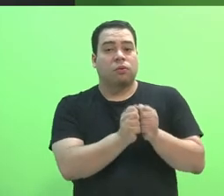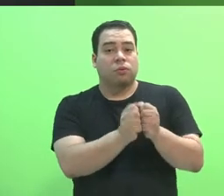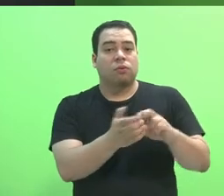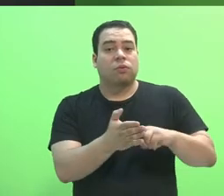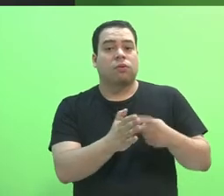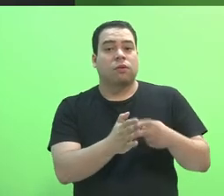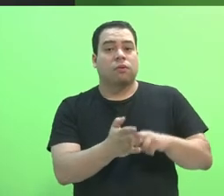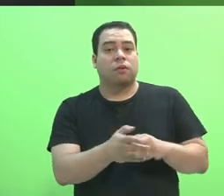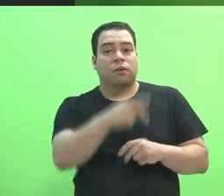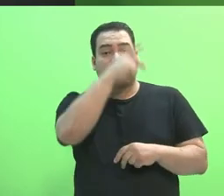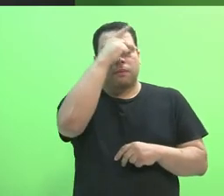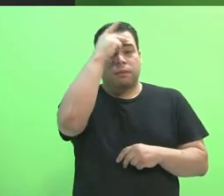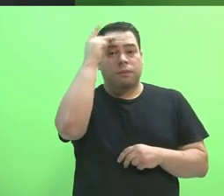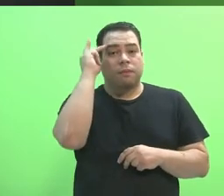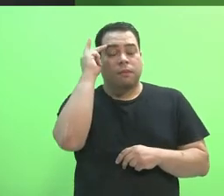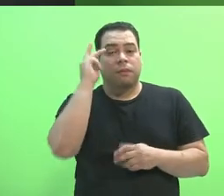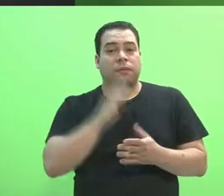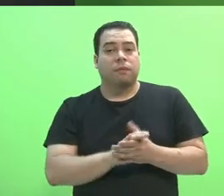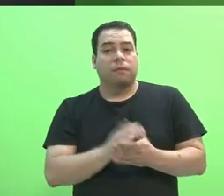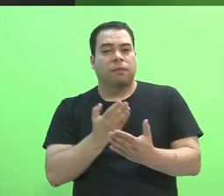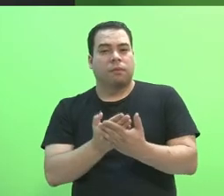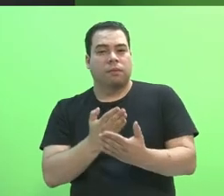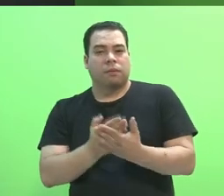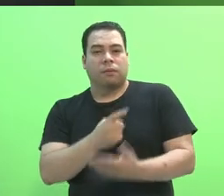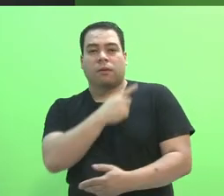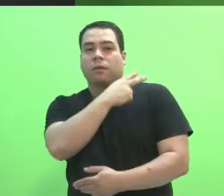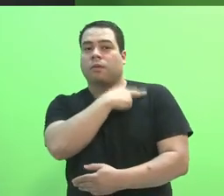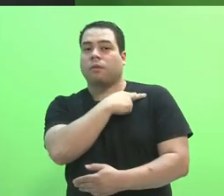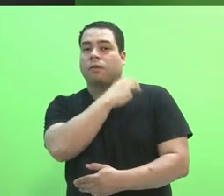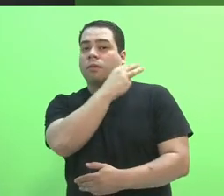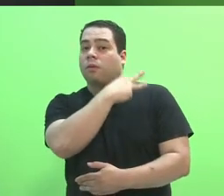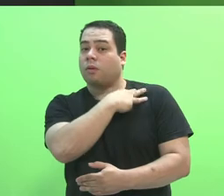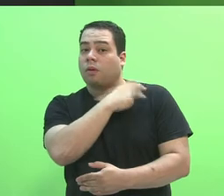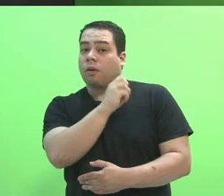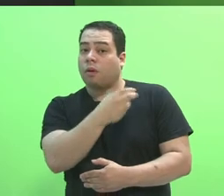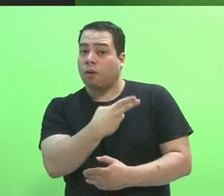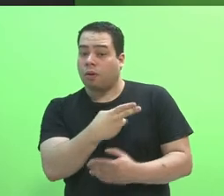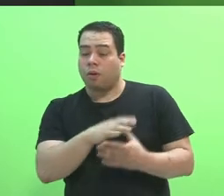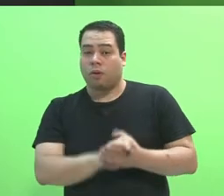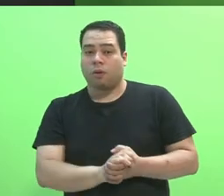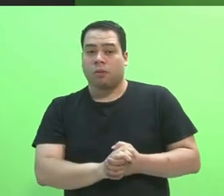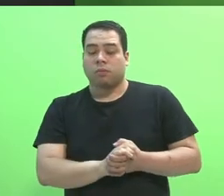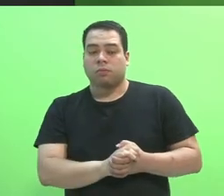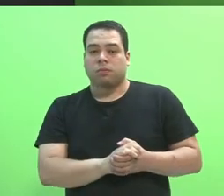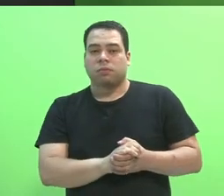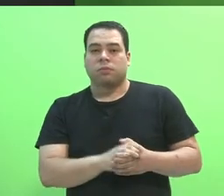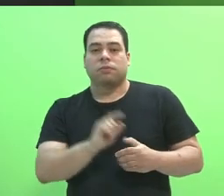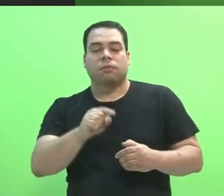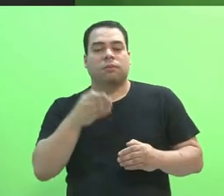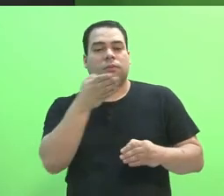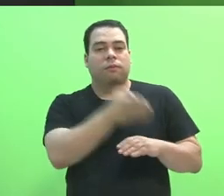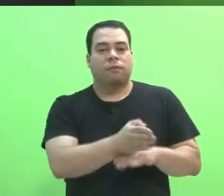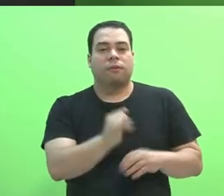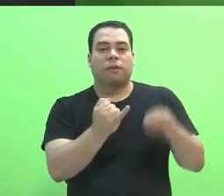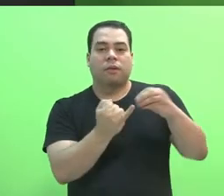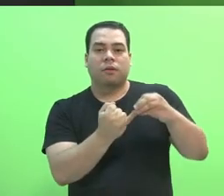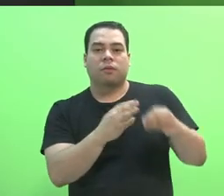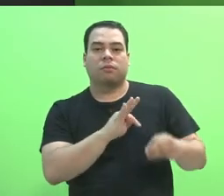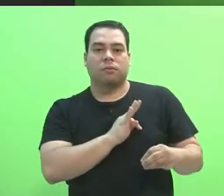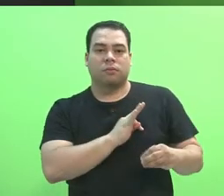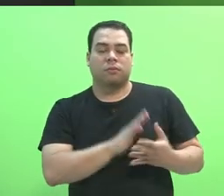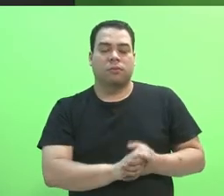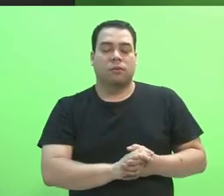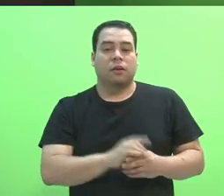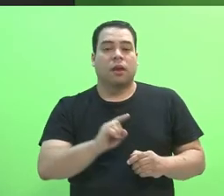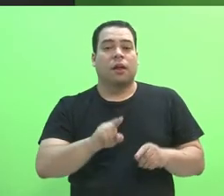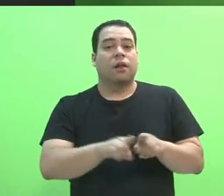cursando a segunda ou terceira série do Ensino Médio. A modalidade subsequente é oferecida para aqueles que já